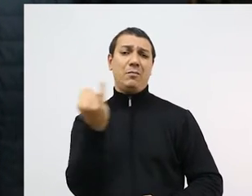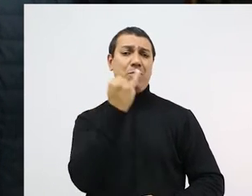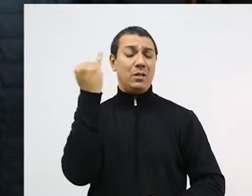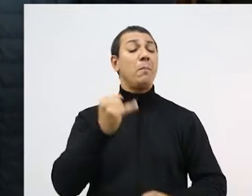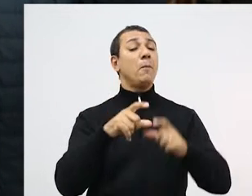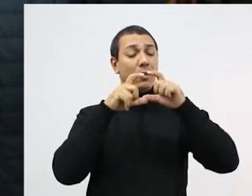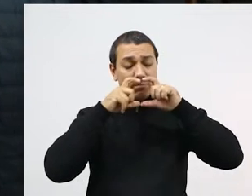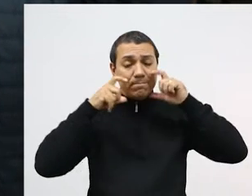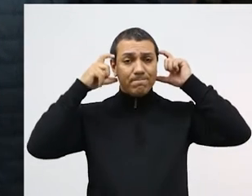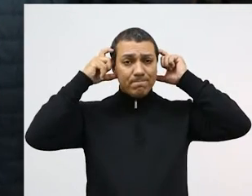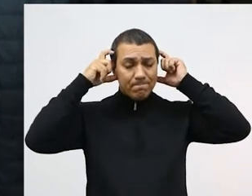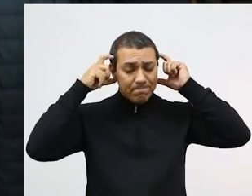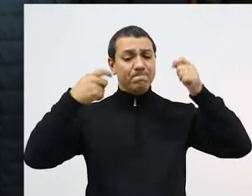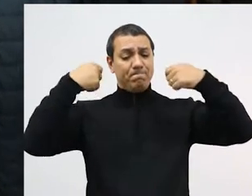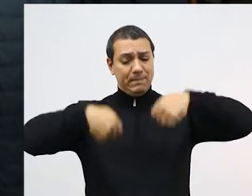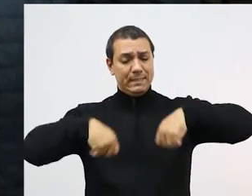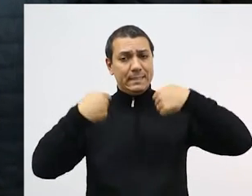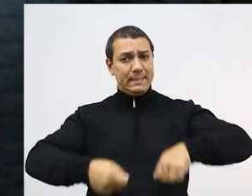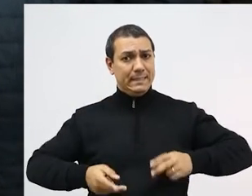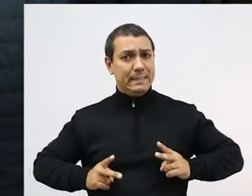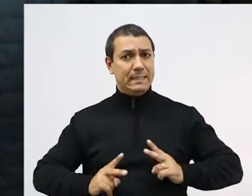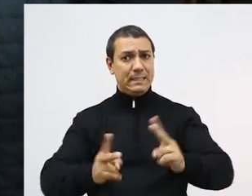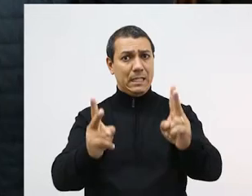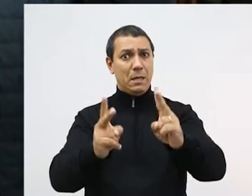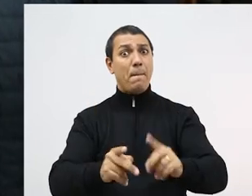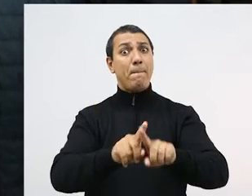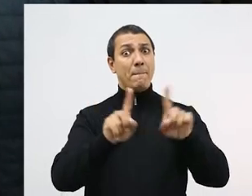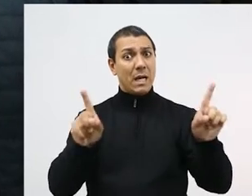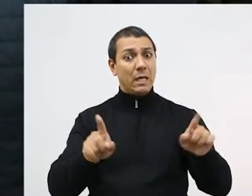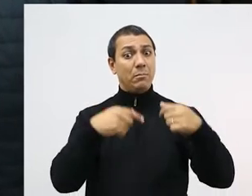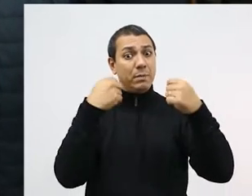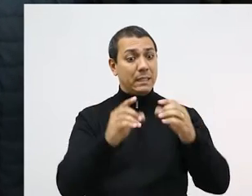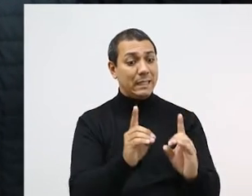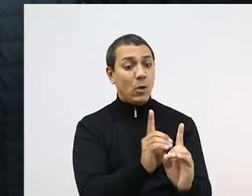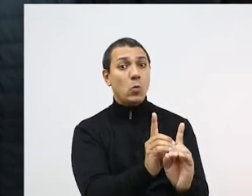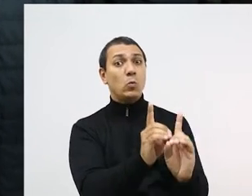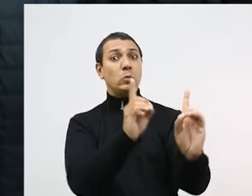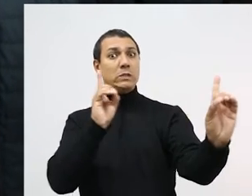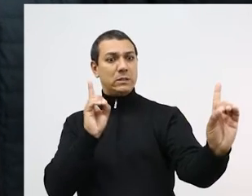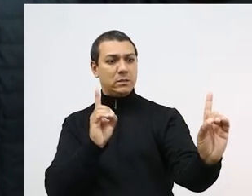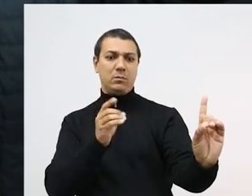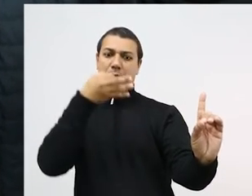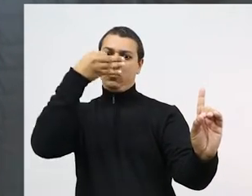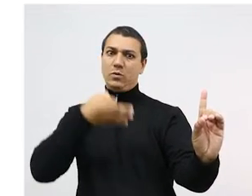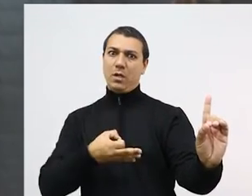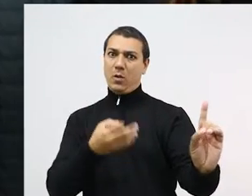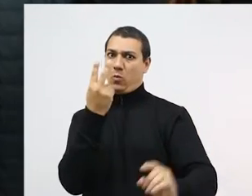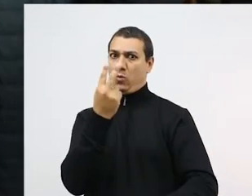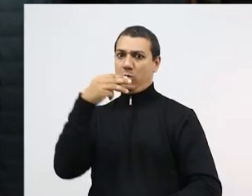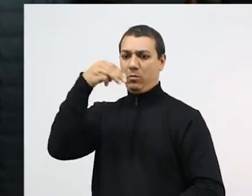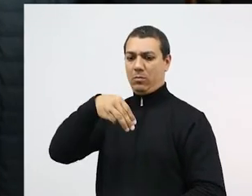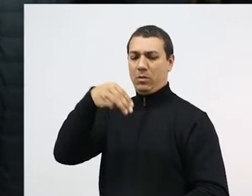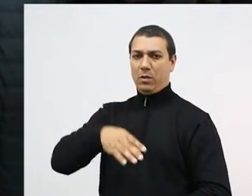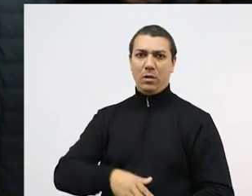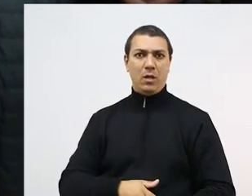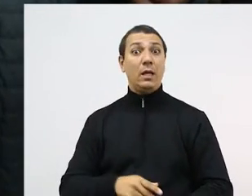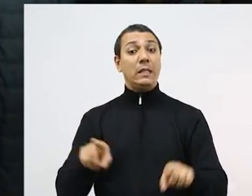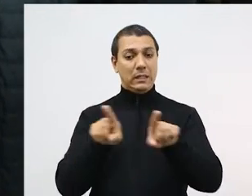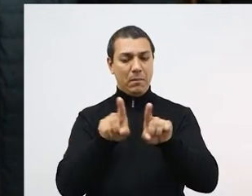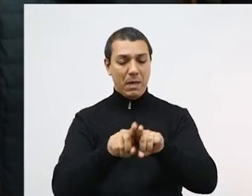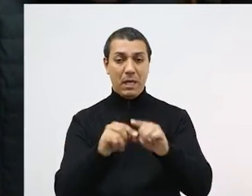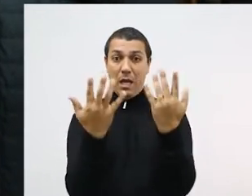respiratória, do nariz, da boca, de pessoas com as quais eu posso ter um contato próximo. Mas elas devem ser